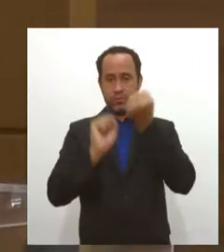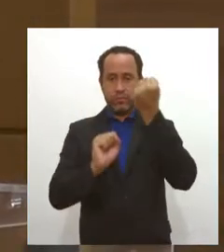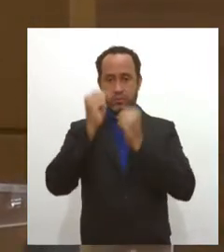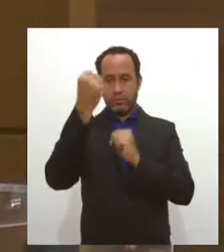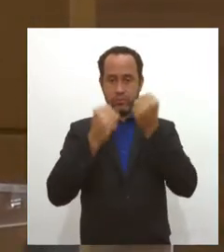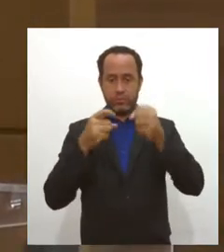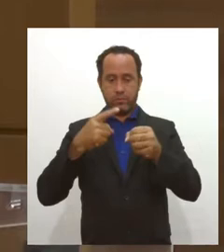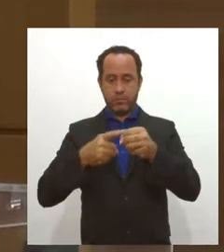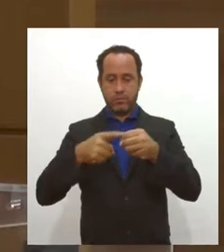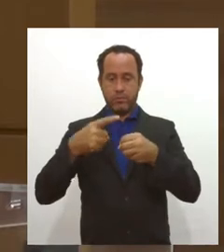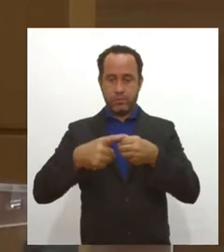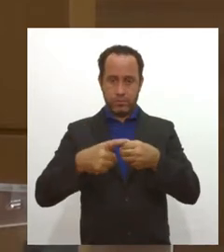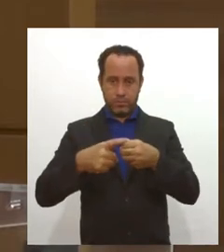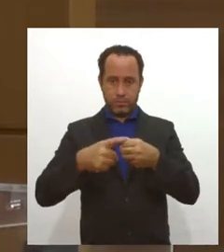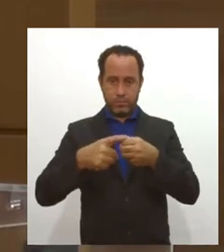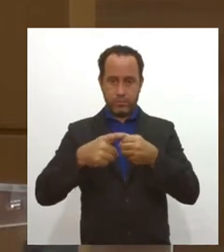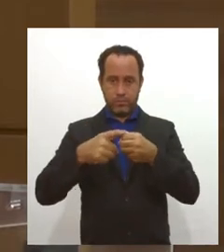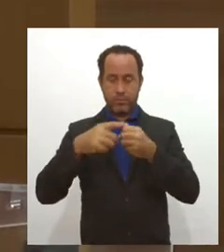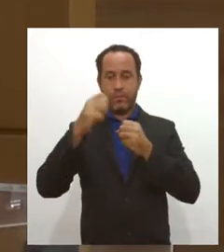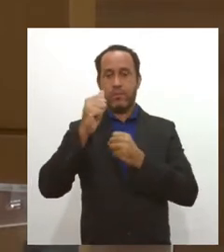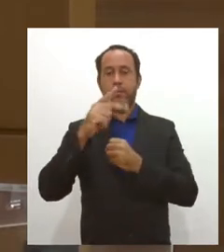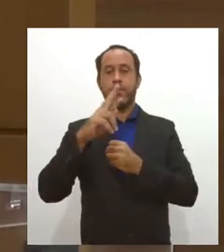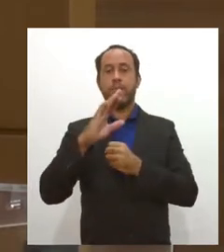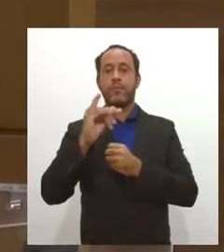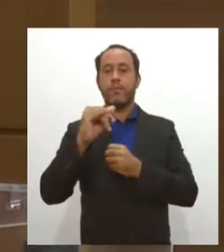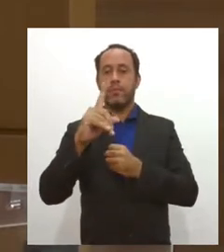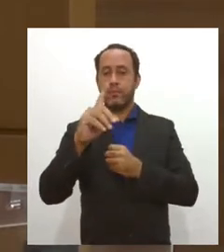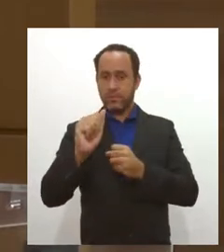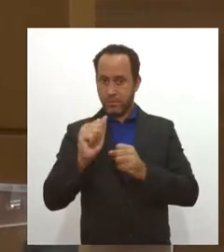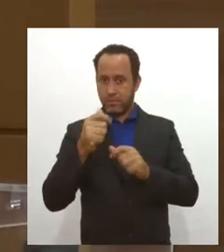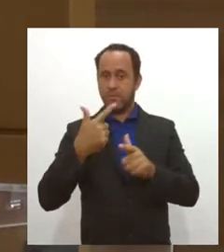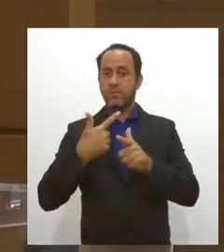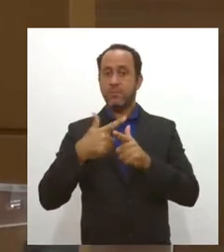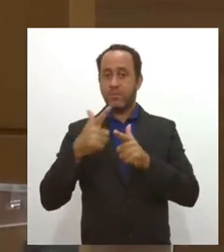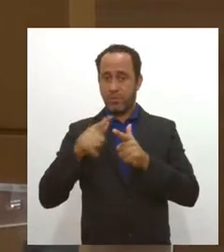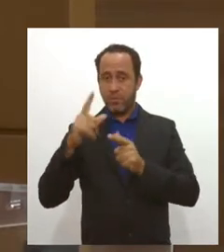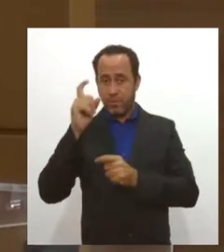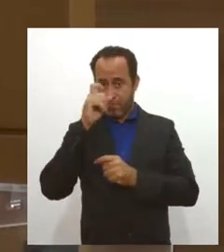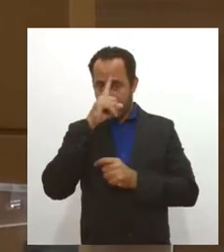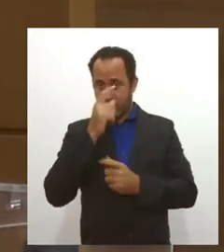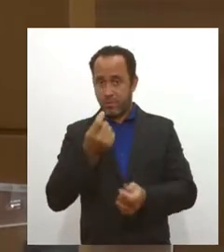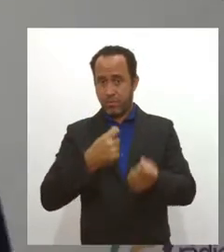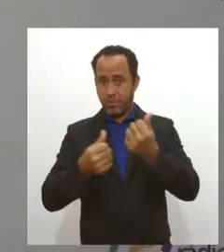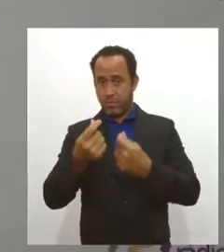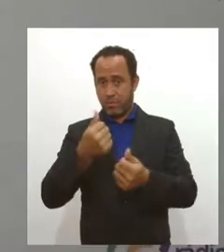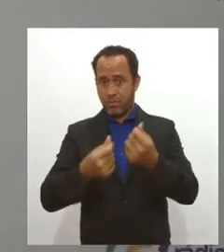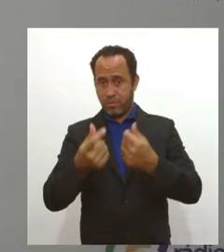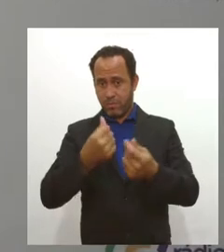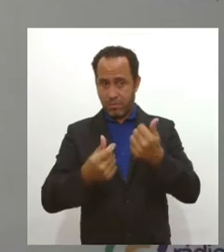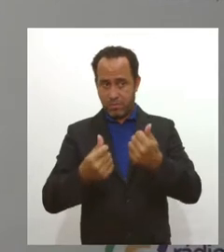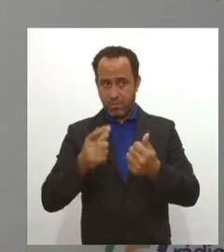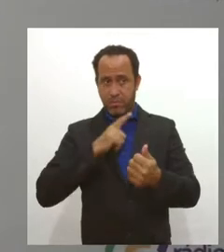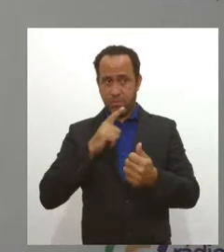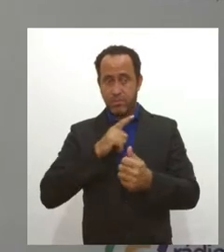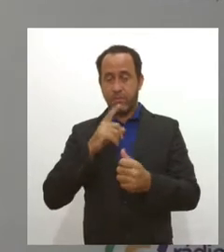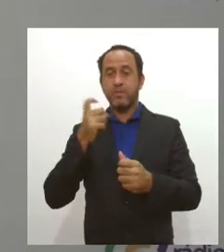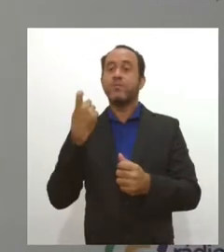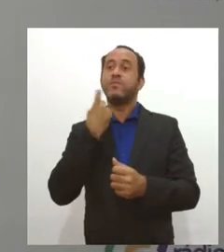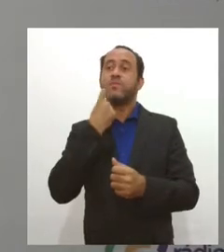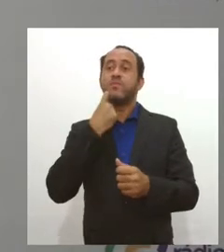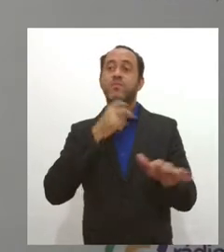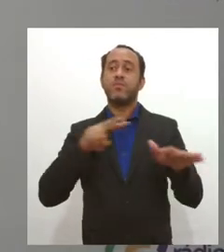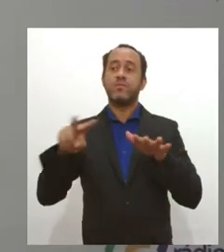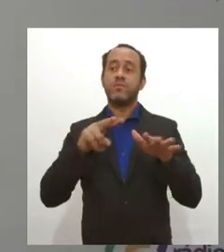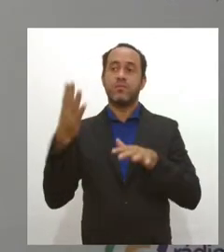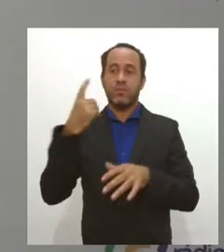município de Nossa Senhora Aparecida, que apresenta dificuldades financeiras por conta da pandemia. Nós estivemos na última sexta-feira vendo